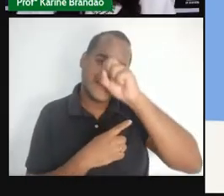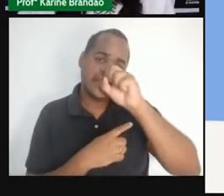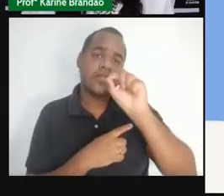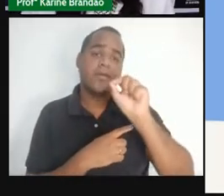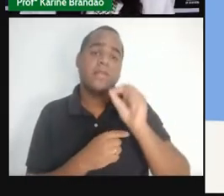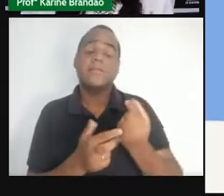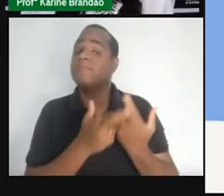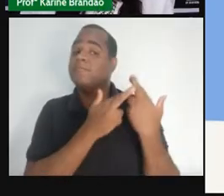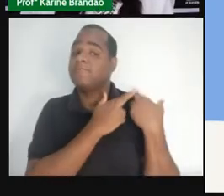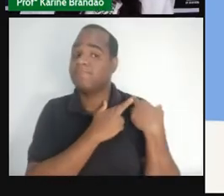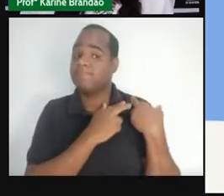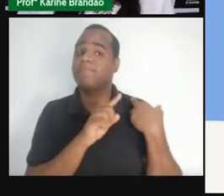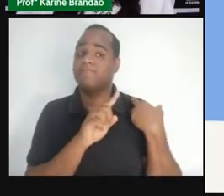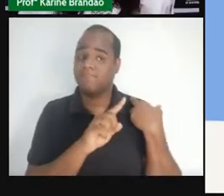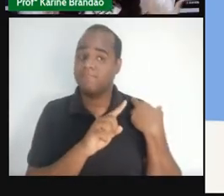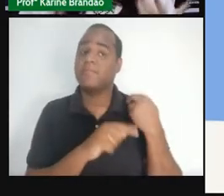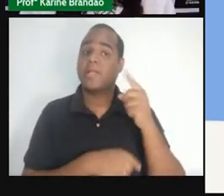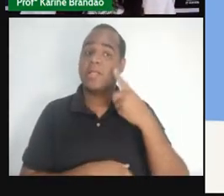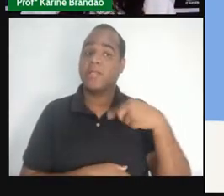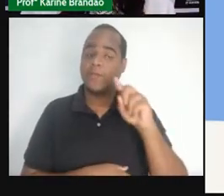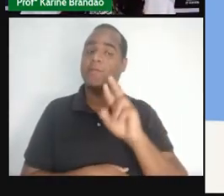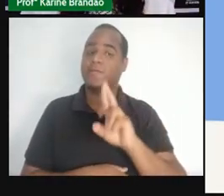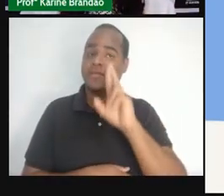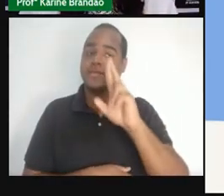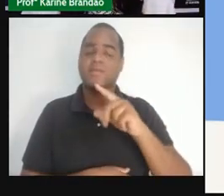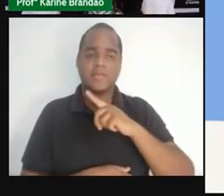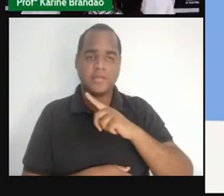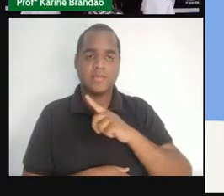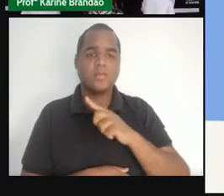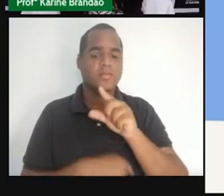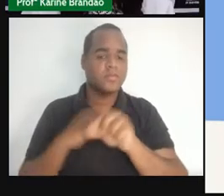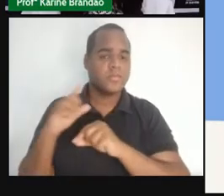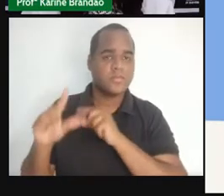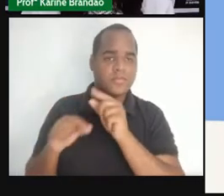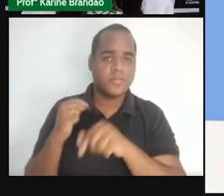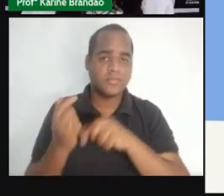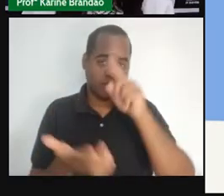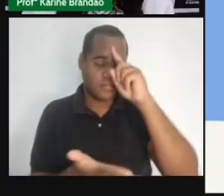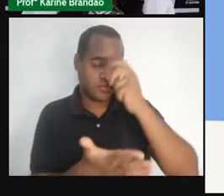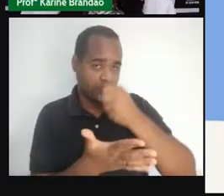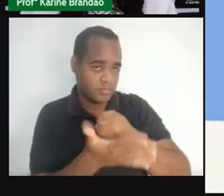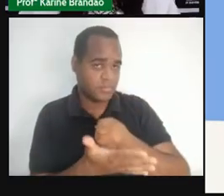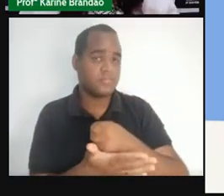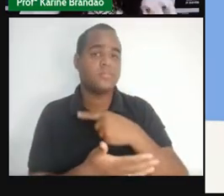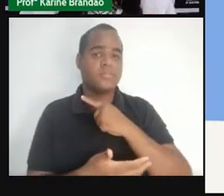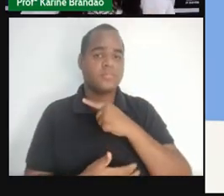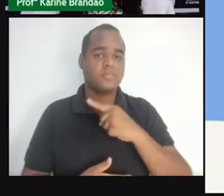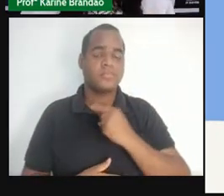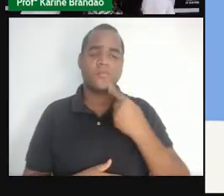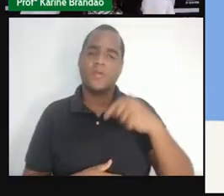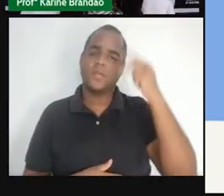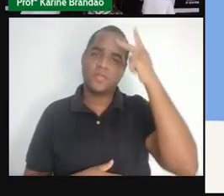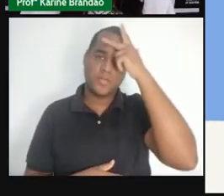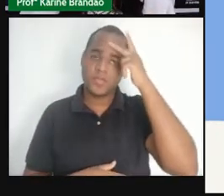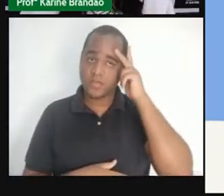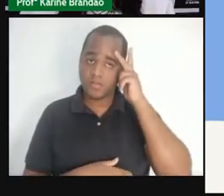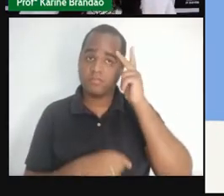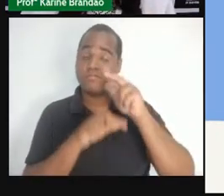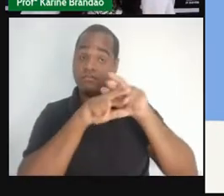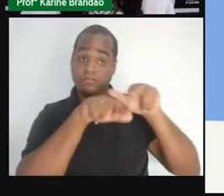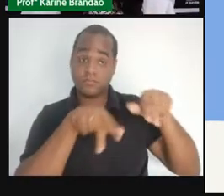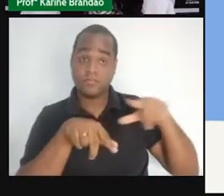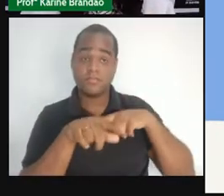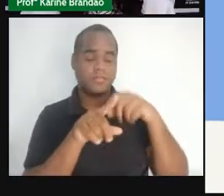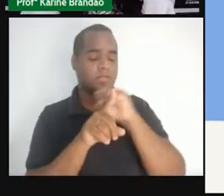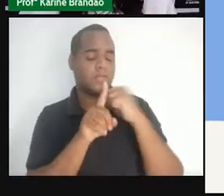Nós precisamos ser responsáveis pelas escolhas e pelas decisões que nós tomamos enquanto pessoas, né? Na